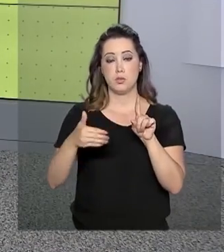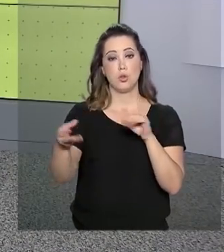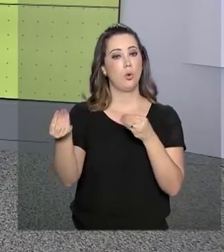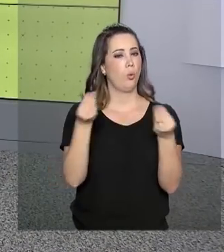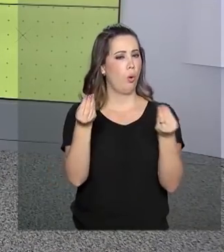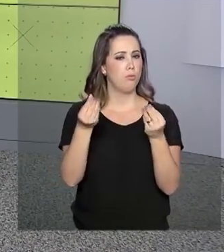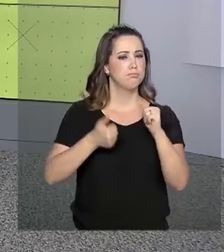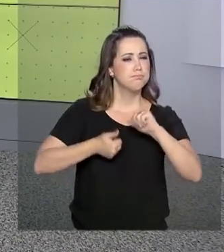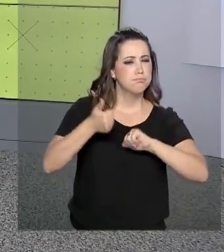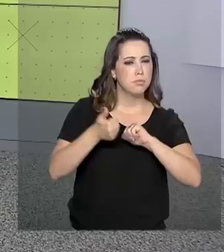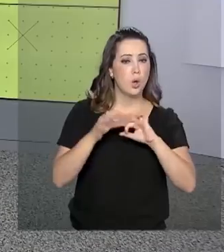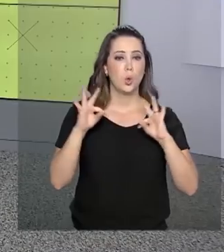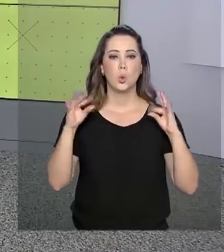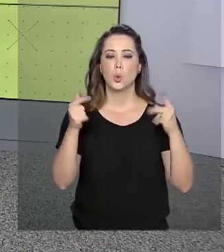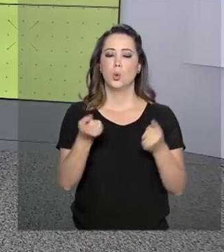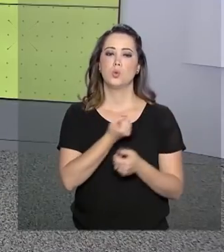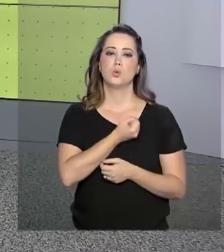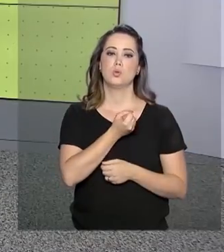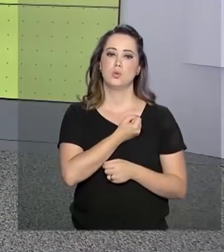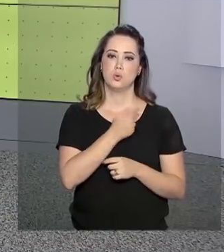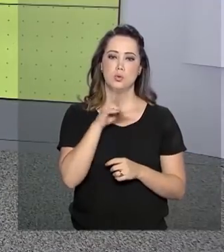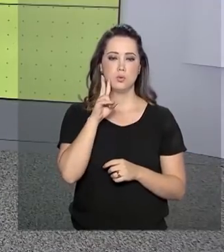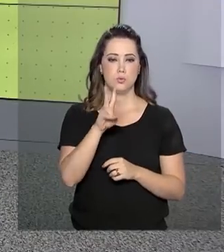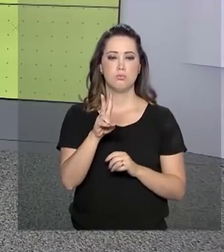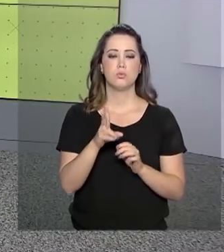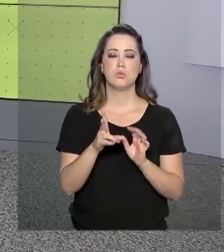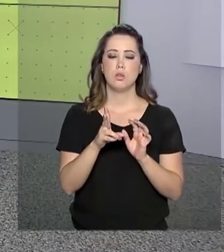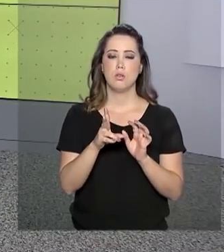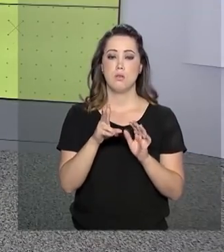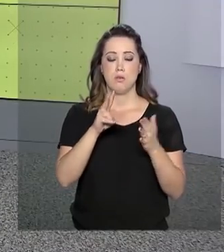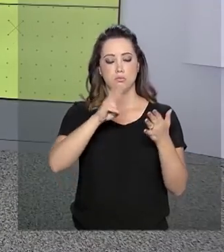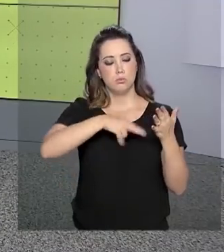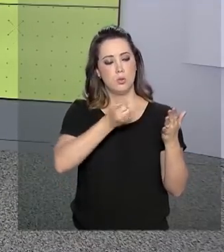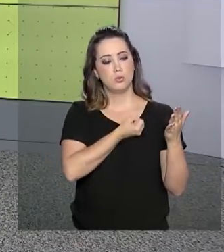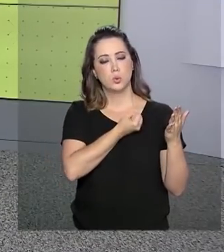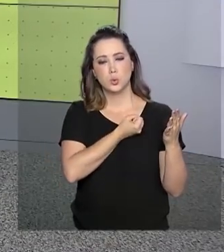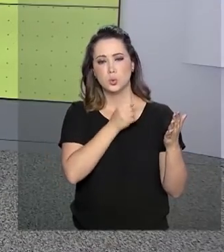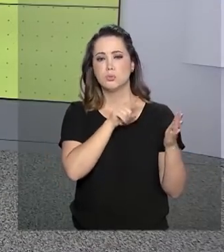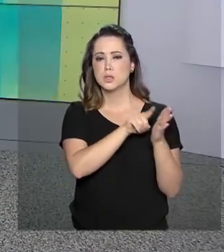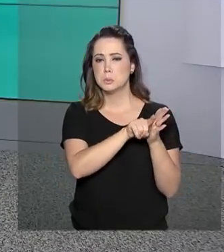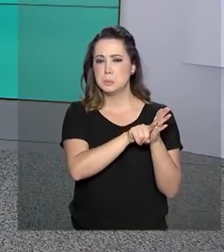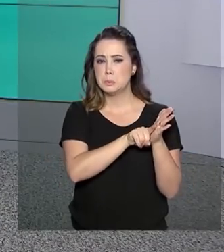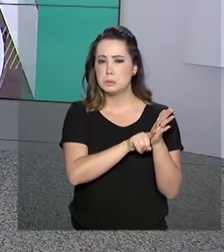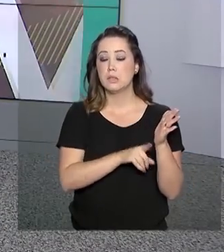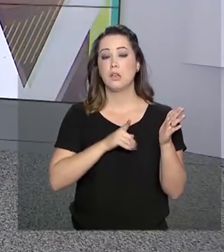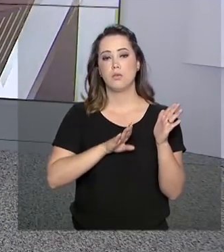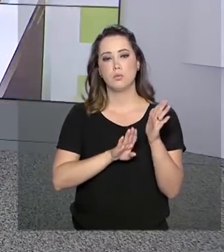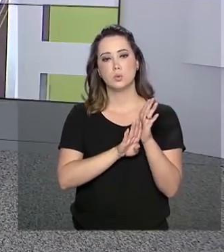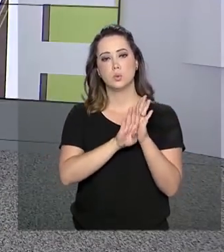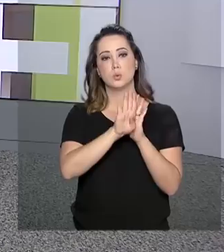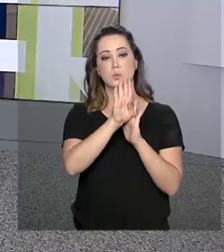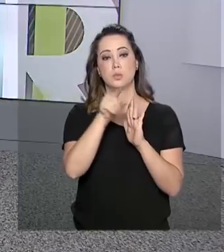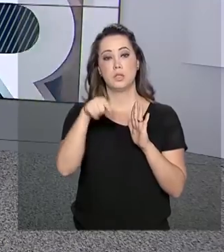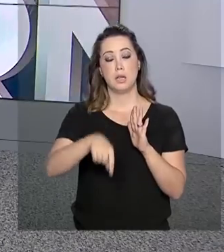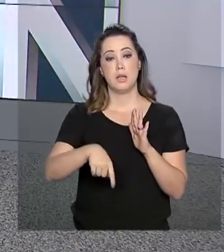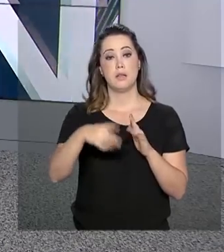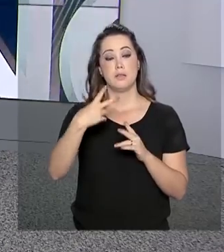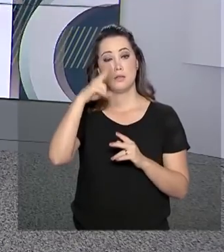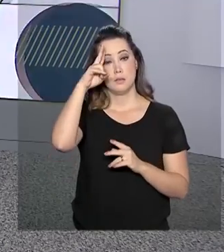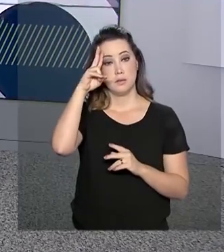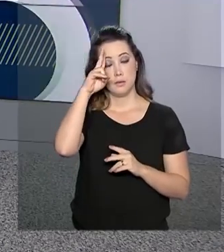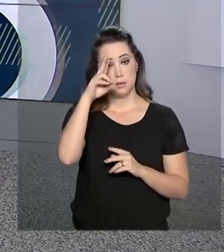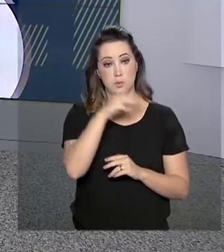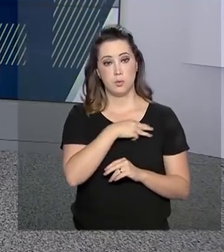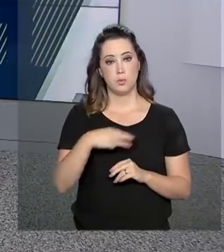Todos os indicadores de produtividade registraram aumento. Nesta segunda-feira, o ministro da Secretaria-Geral da Presidência,